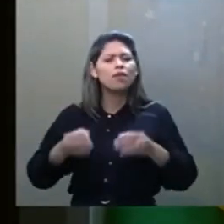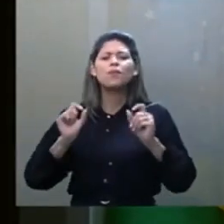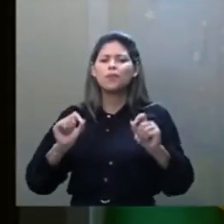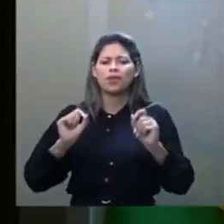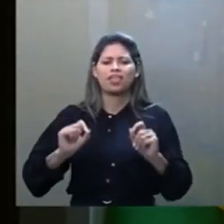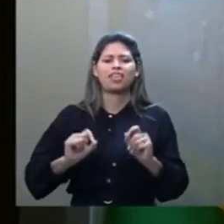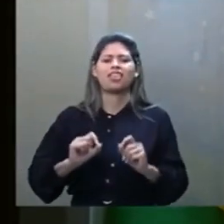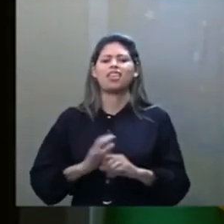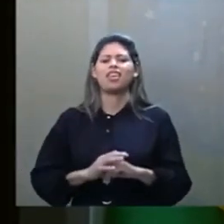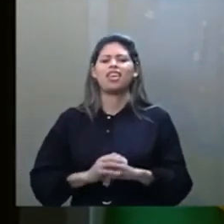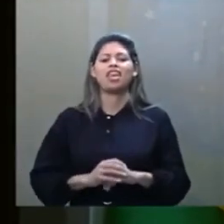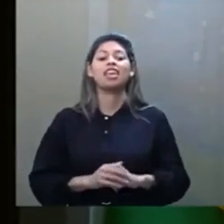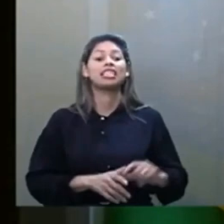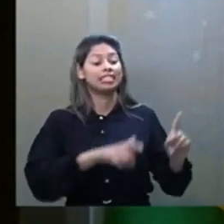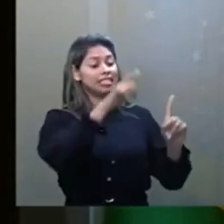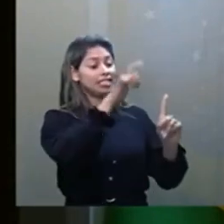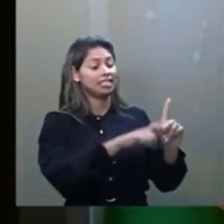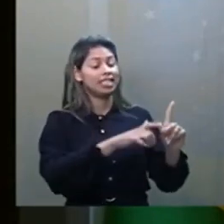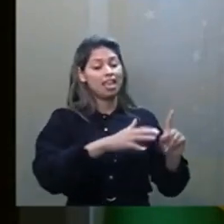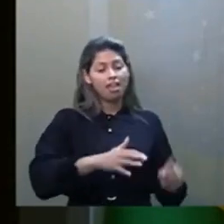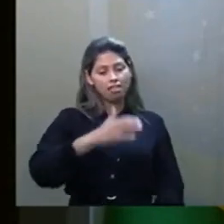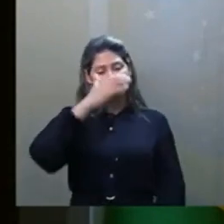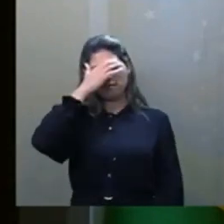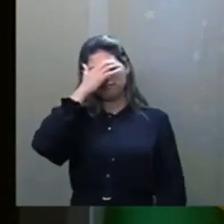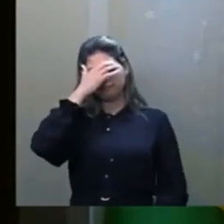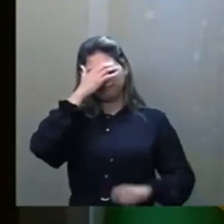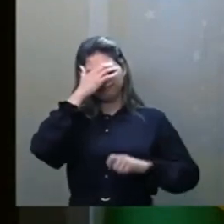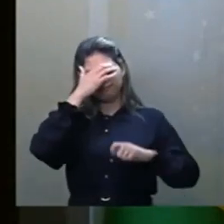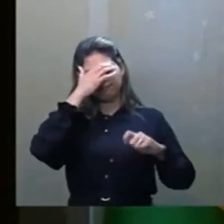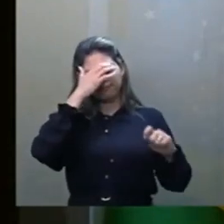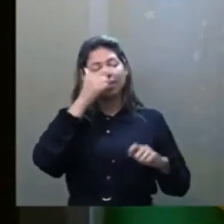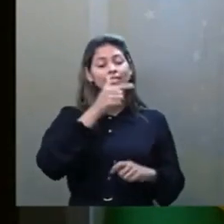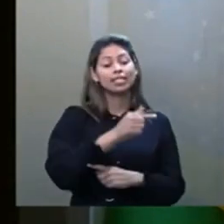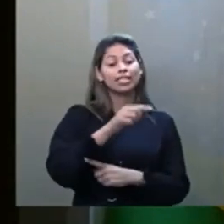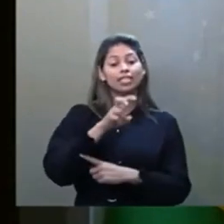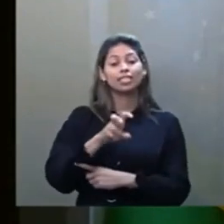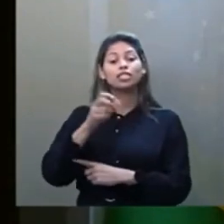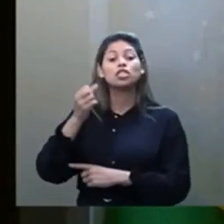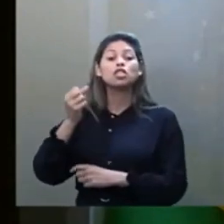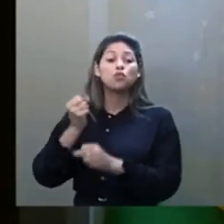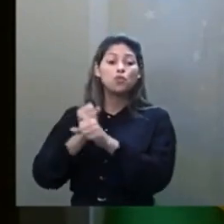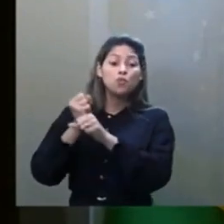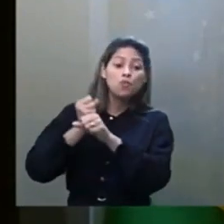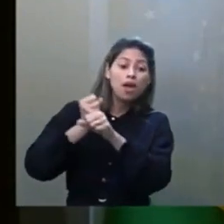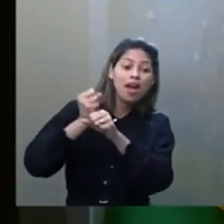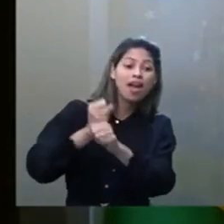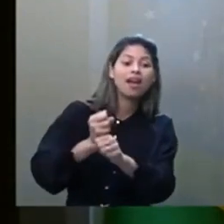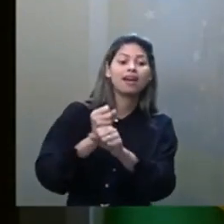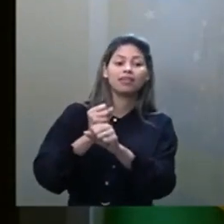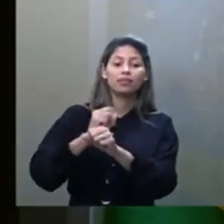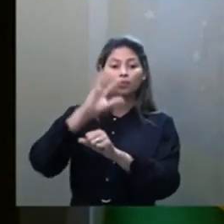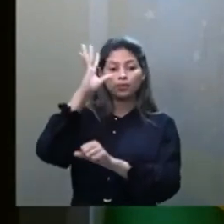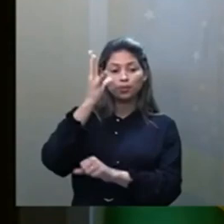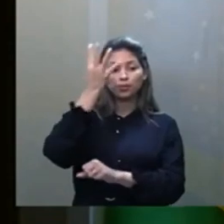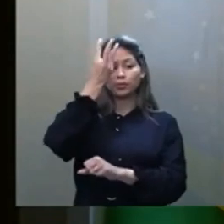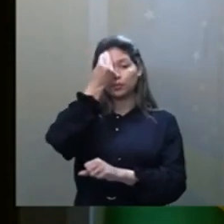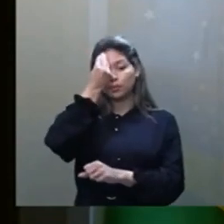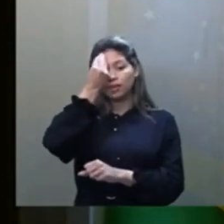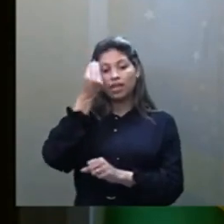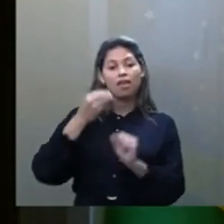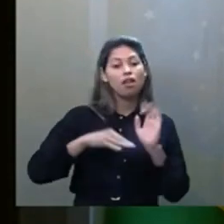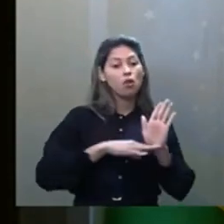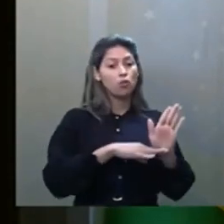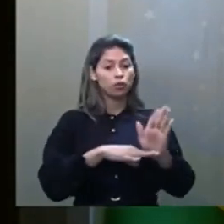Cante Xavier. 75 anos de mediunidade em favor do Cristo, em favor da humanidade. Então, e ele teve